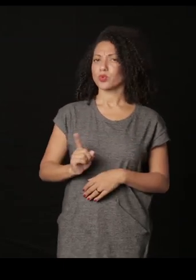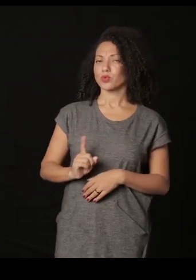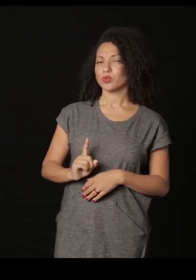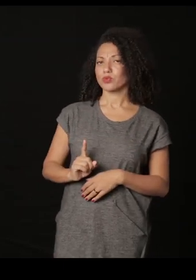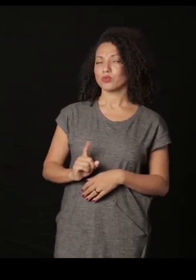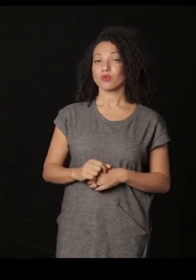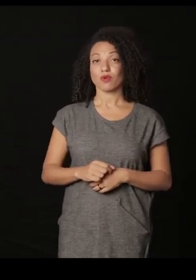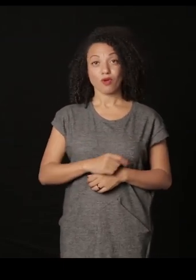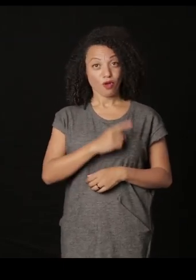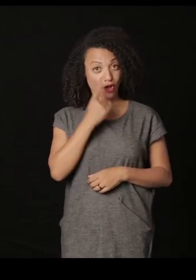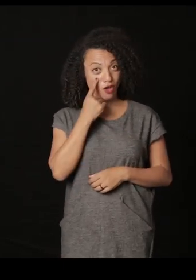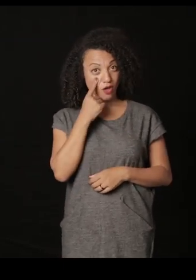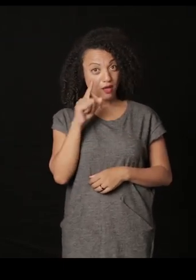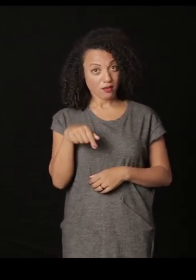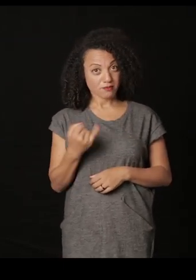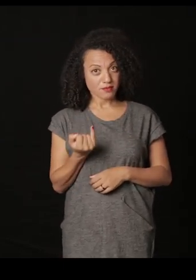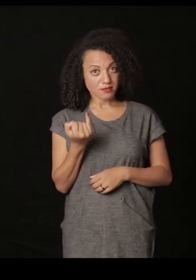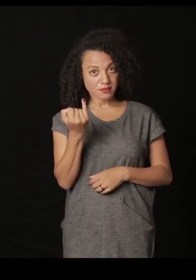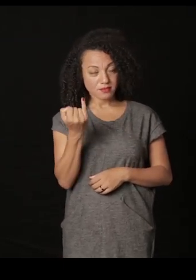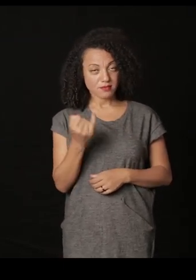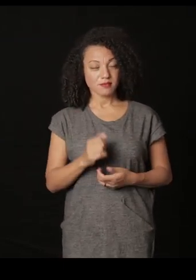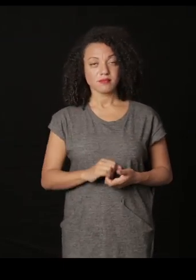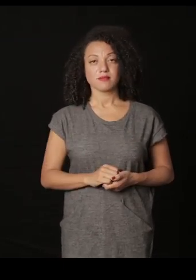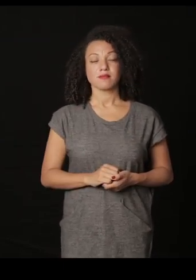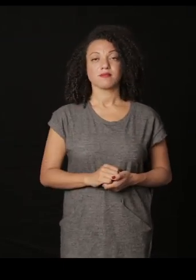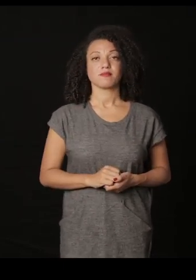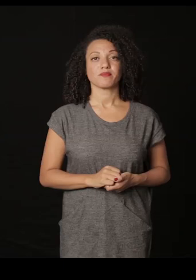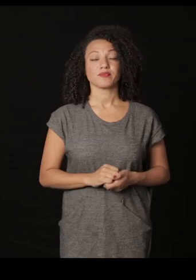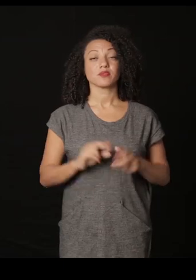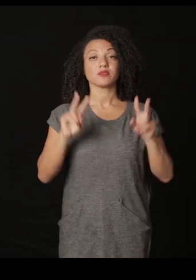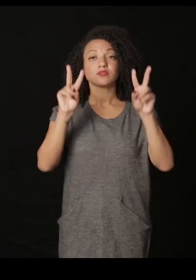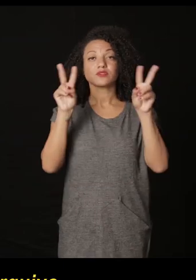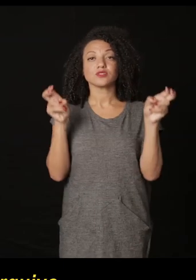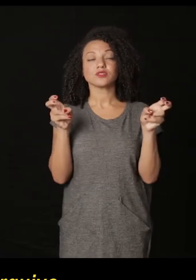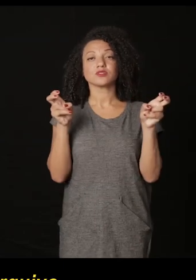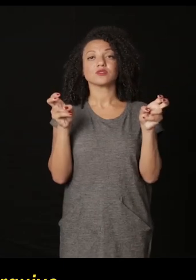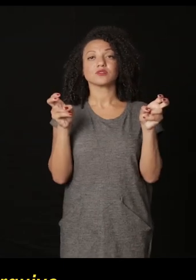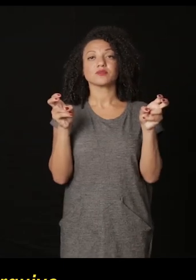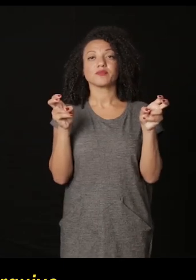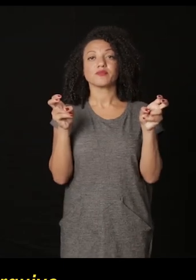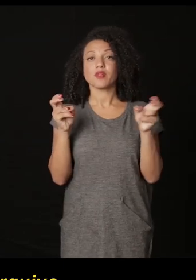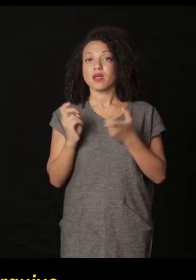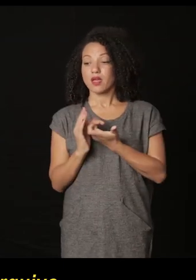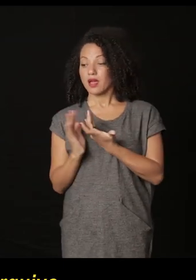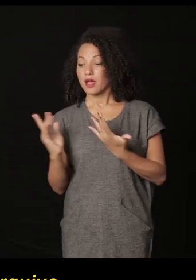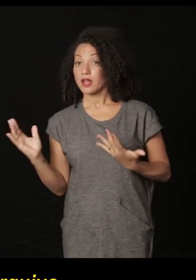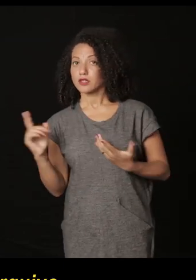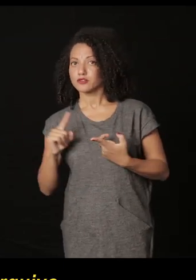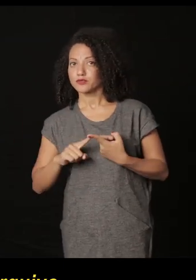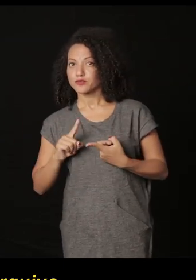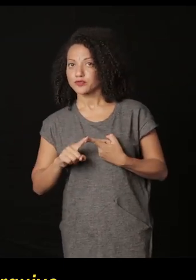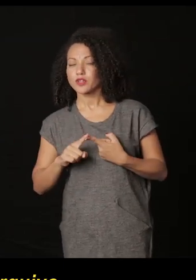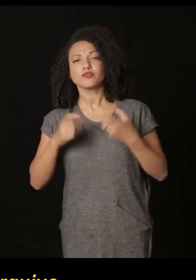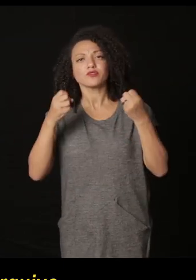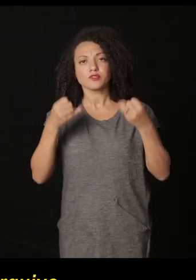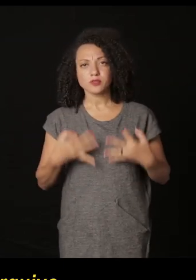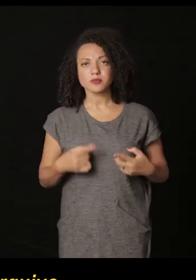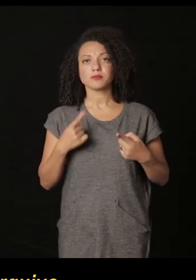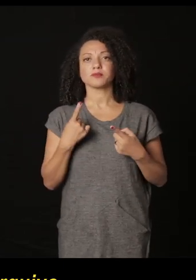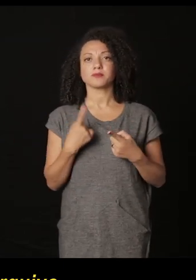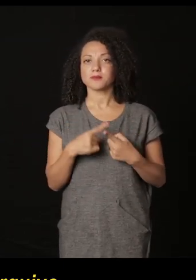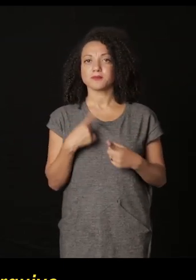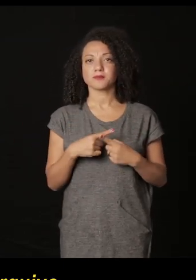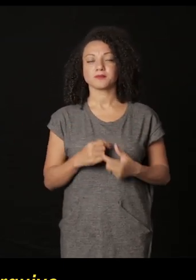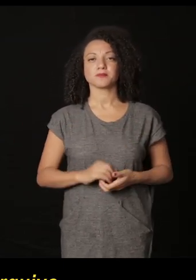no no no no mira isso é muito importante o título foi a revanche do arquivo